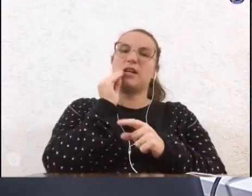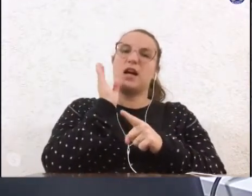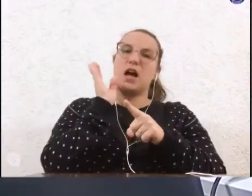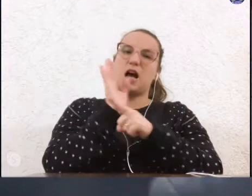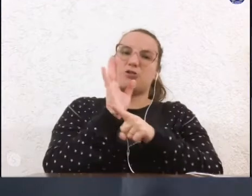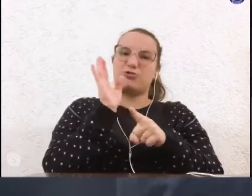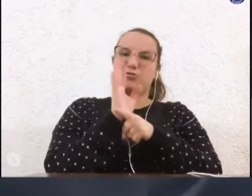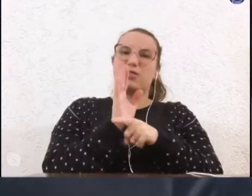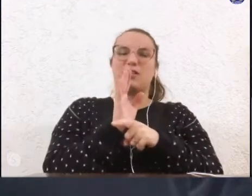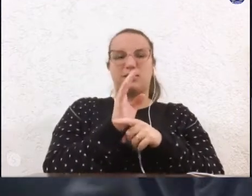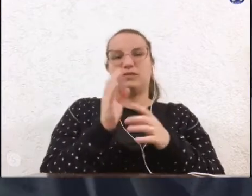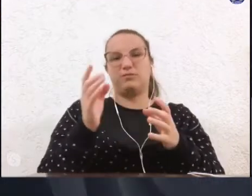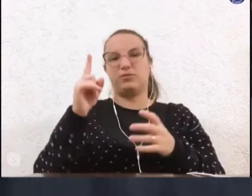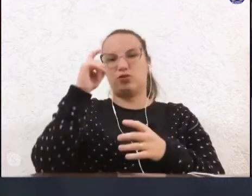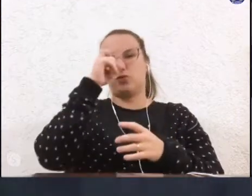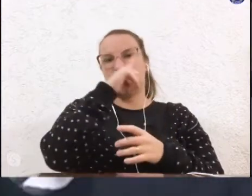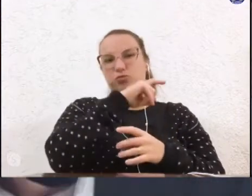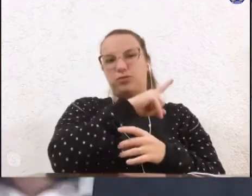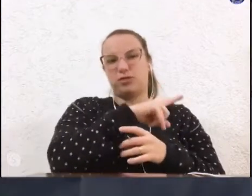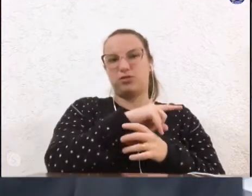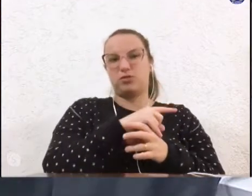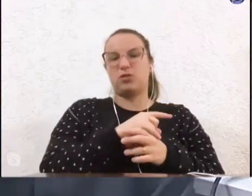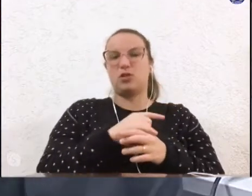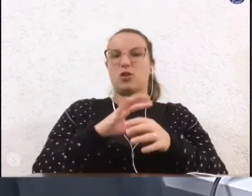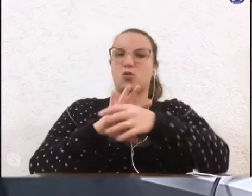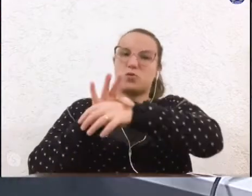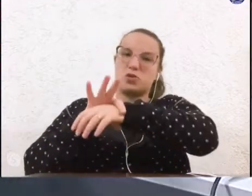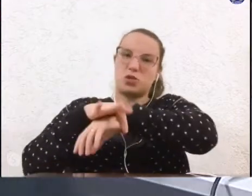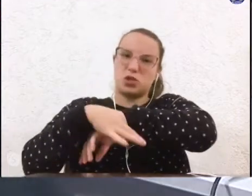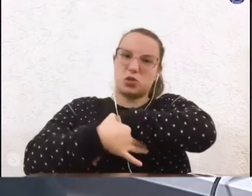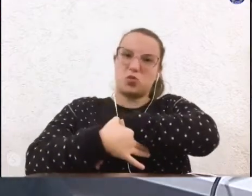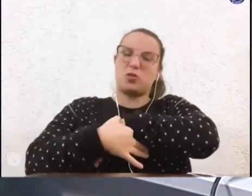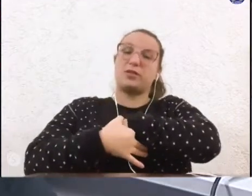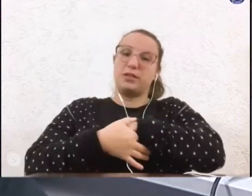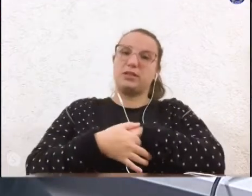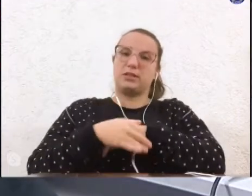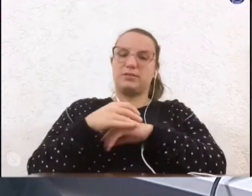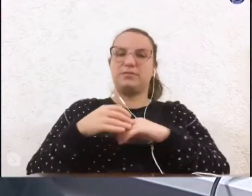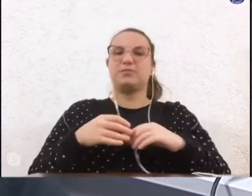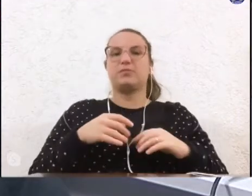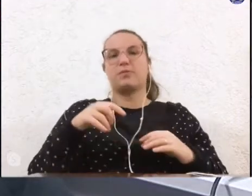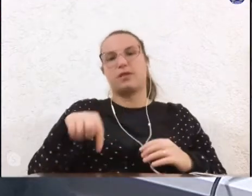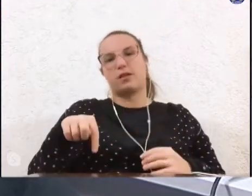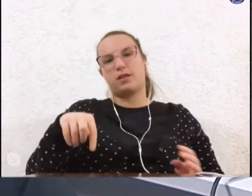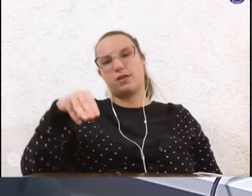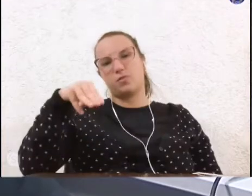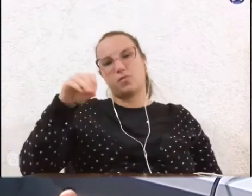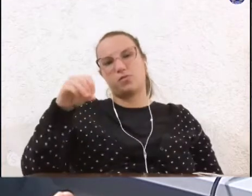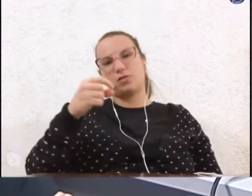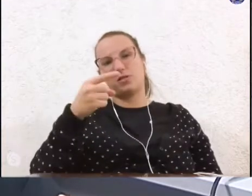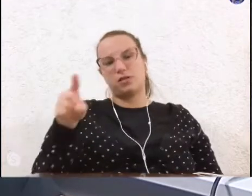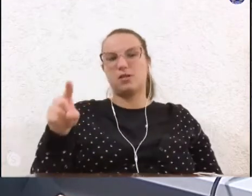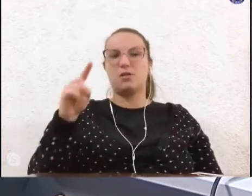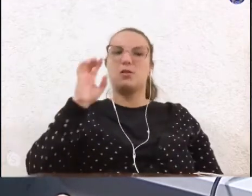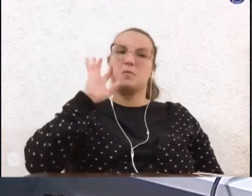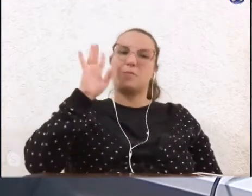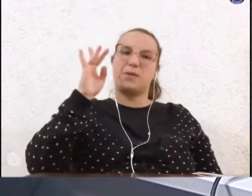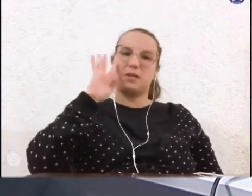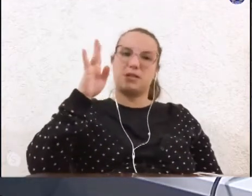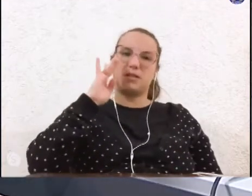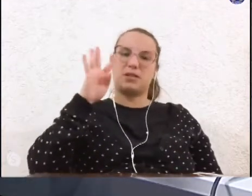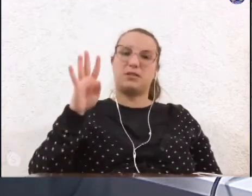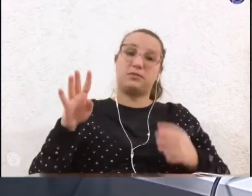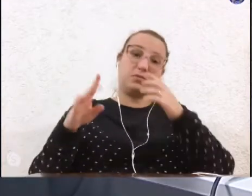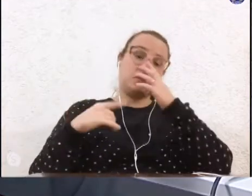situação e com muita segurança, como foi destacado aqui na referida moção, mas também pensando no